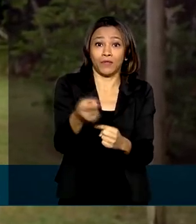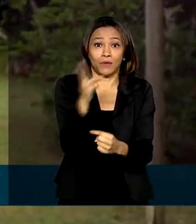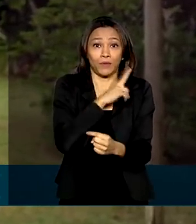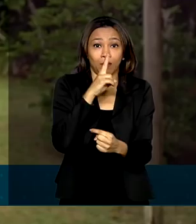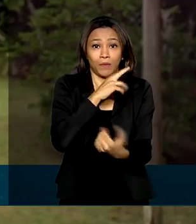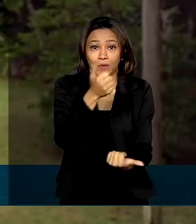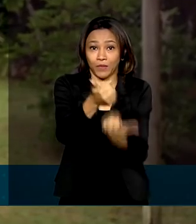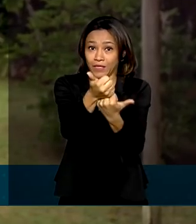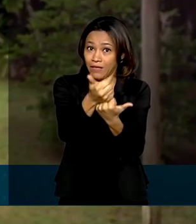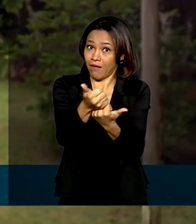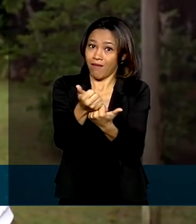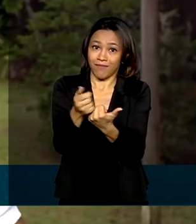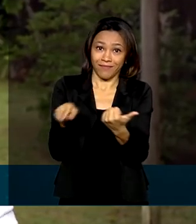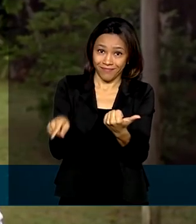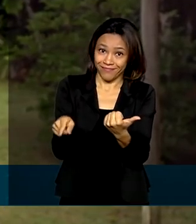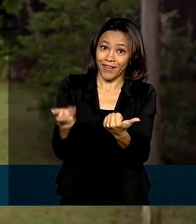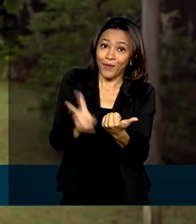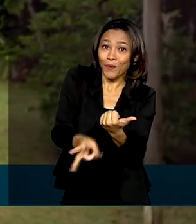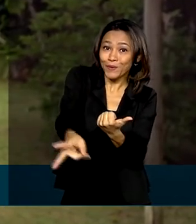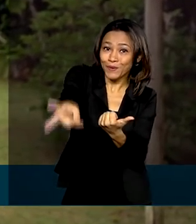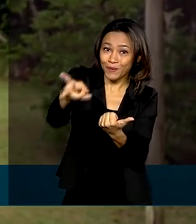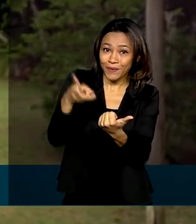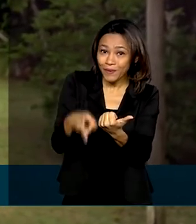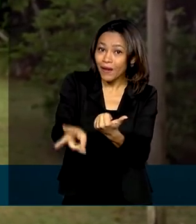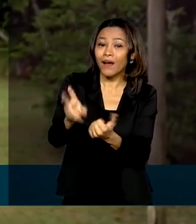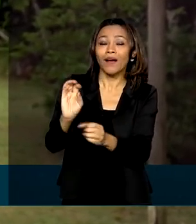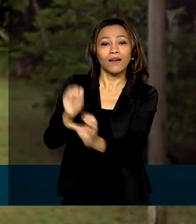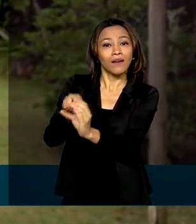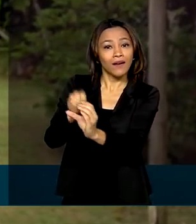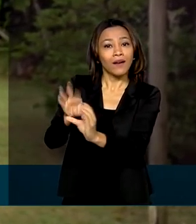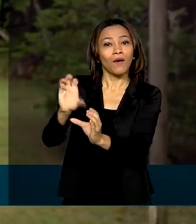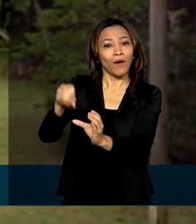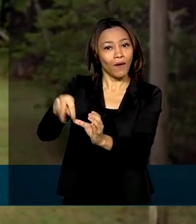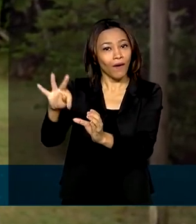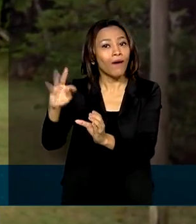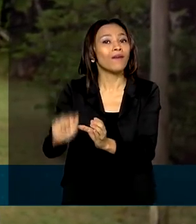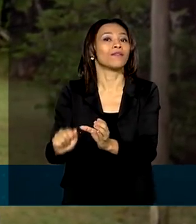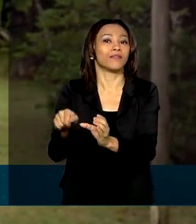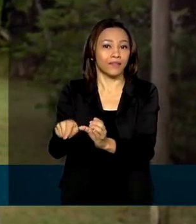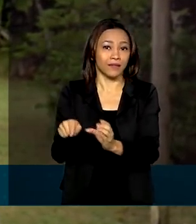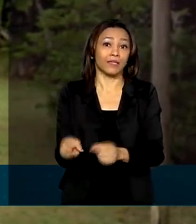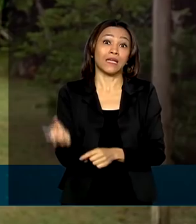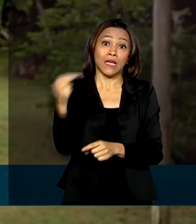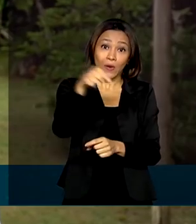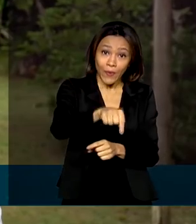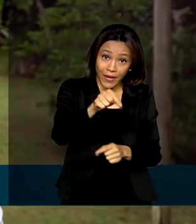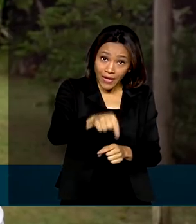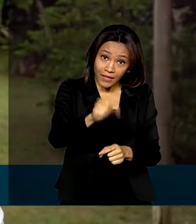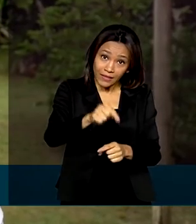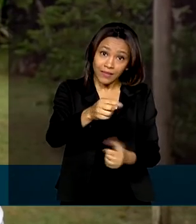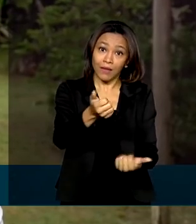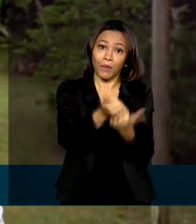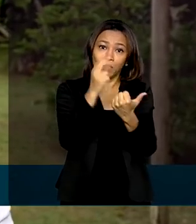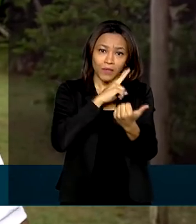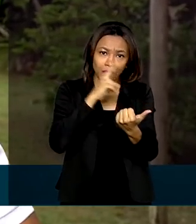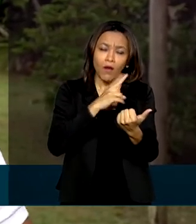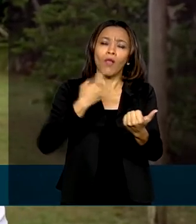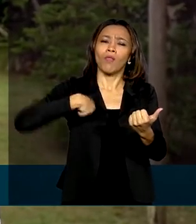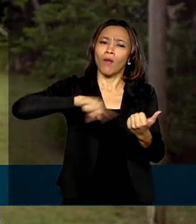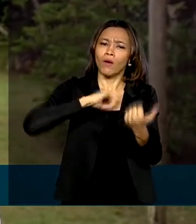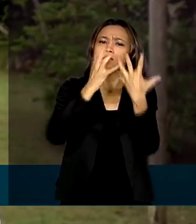Ou seja, além do auxílio emergencial, nós continuaremos a pagar